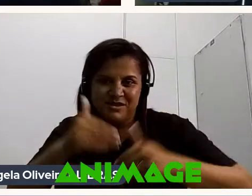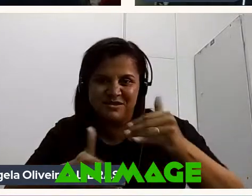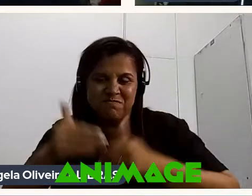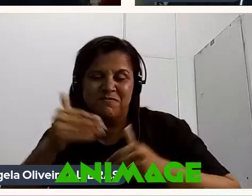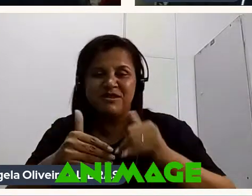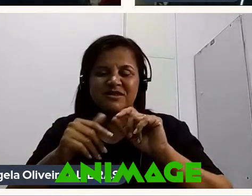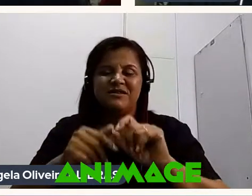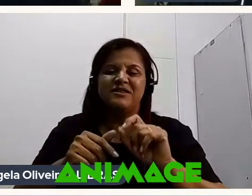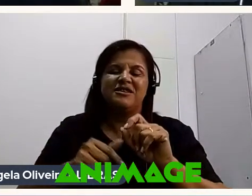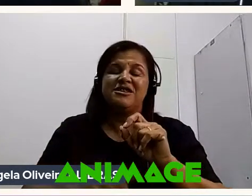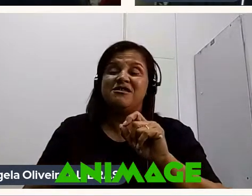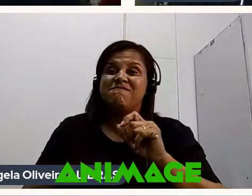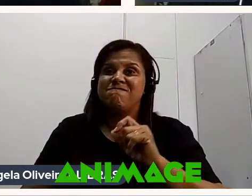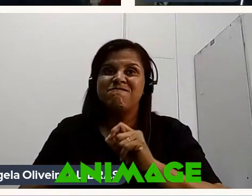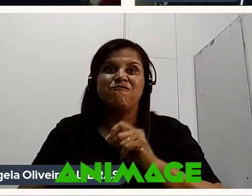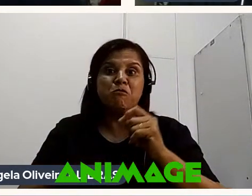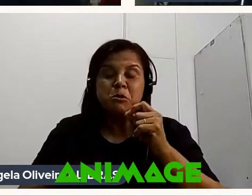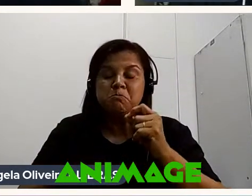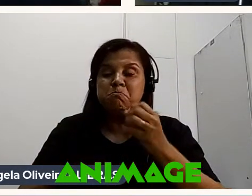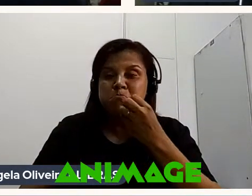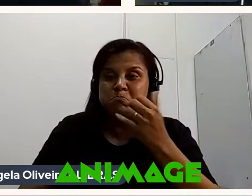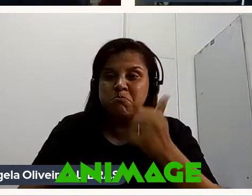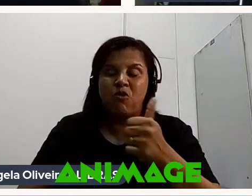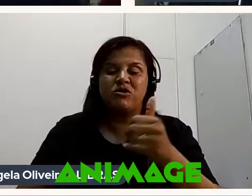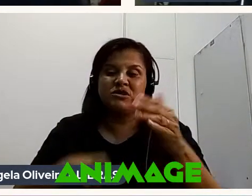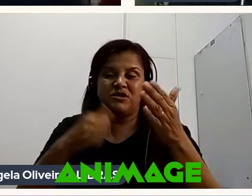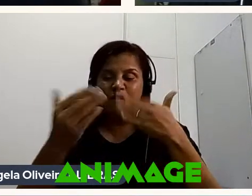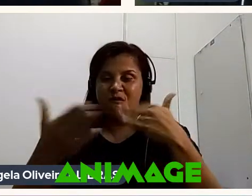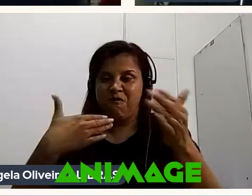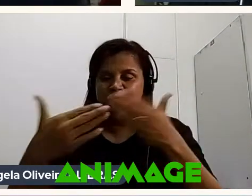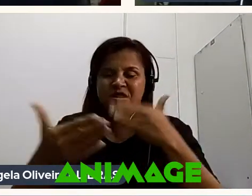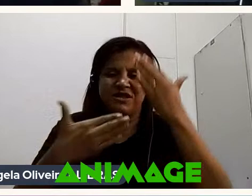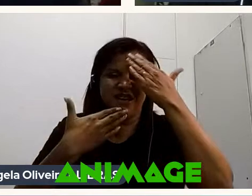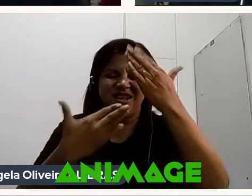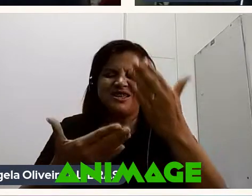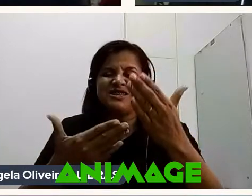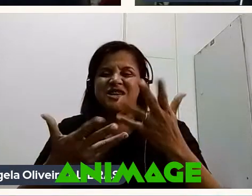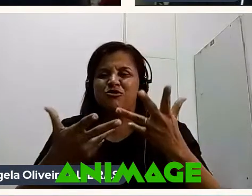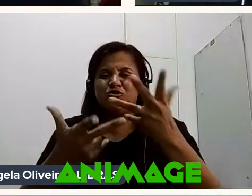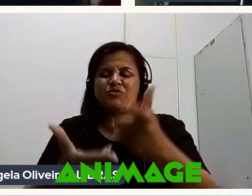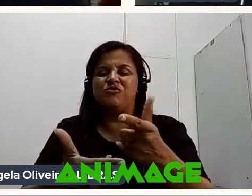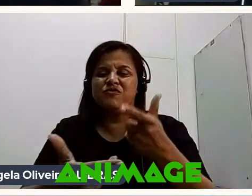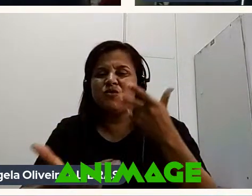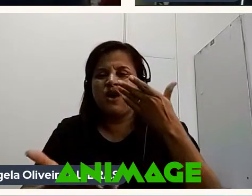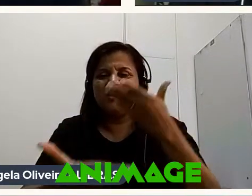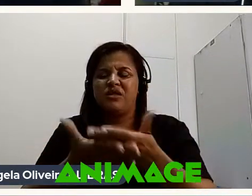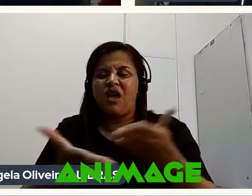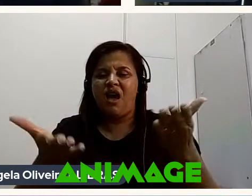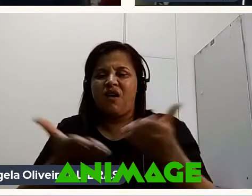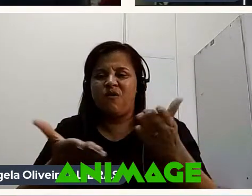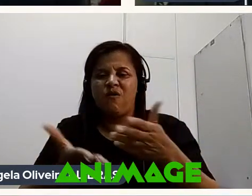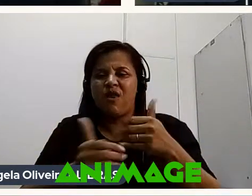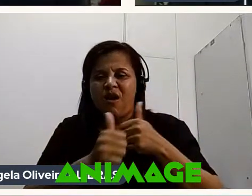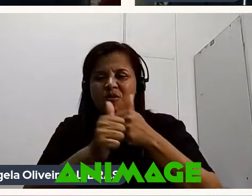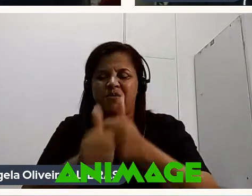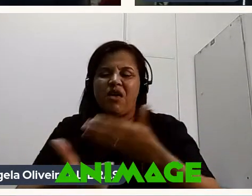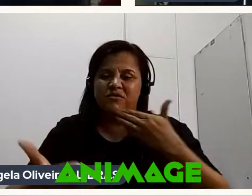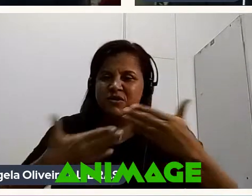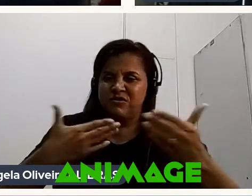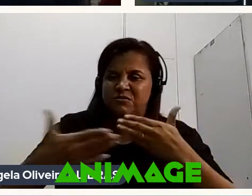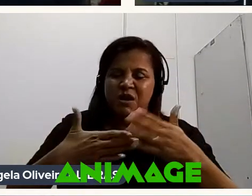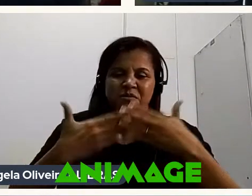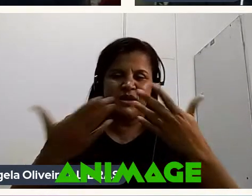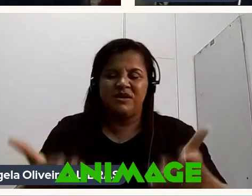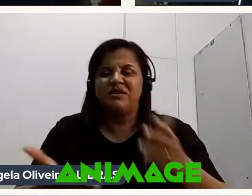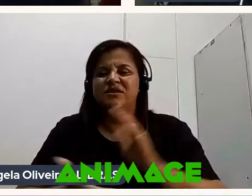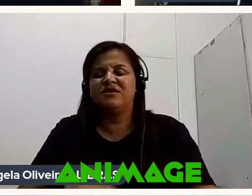Foi incrível Nossa conversa Queria te agradecer Agradecer a todo mundo Que ficou até agora Acompanhando Nosso papo E é isso, gente